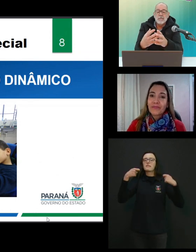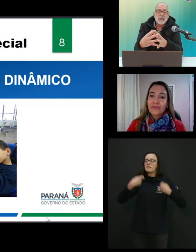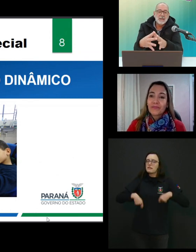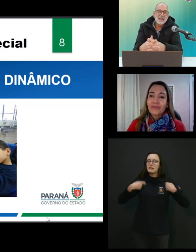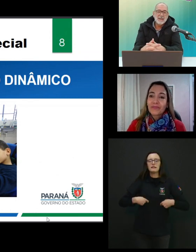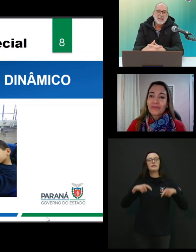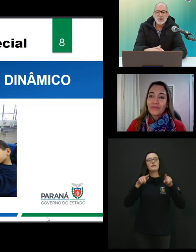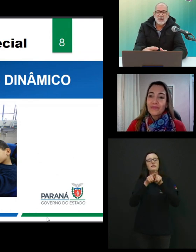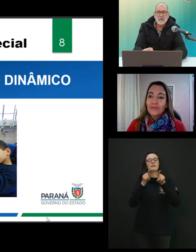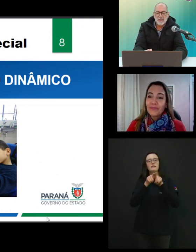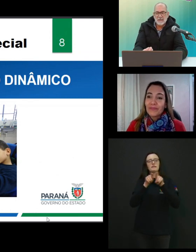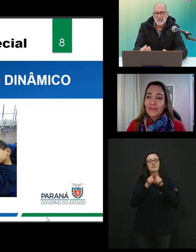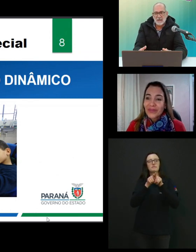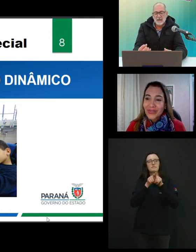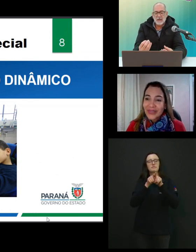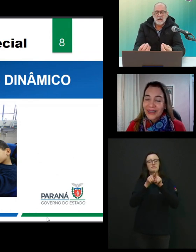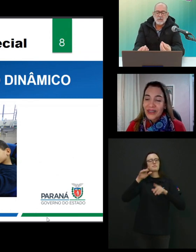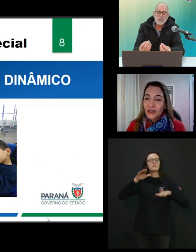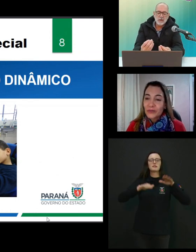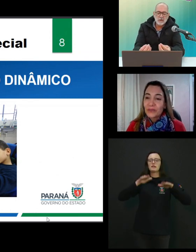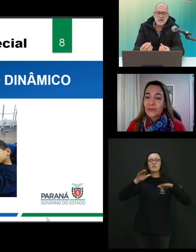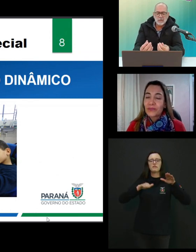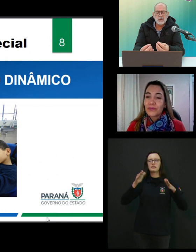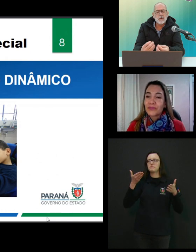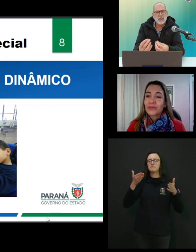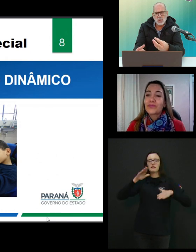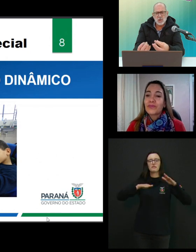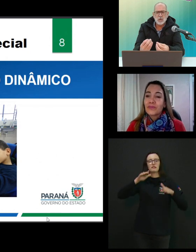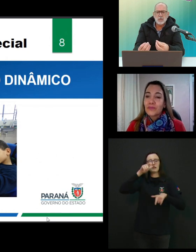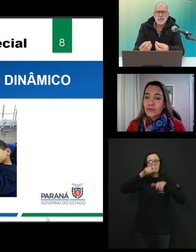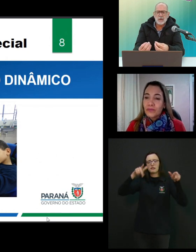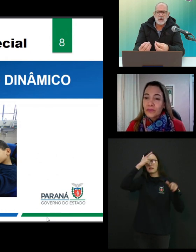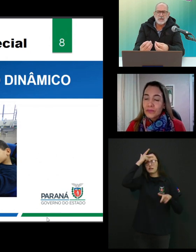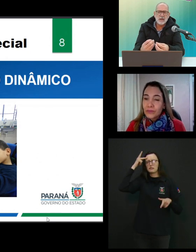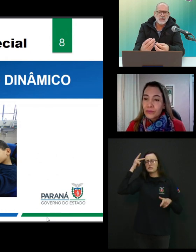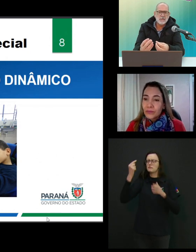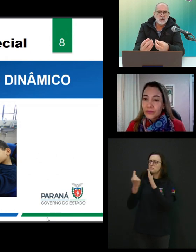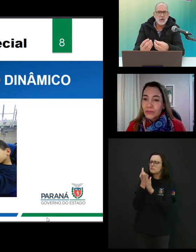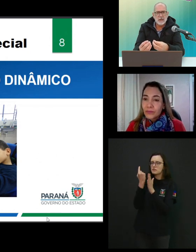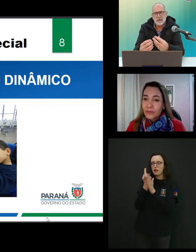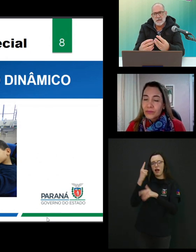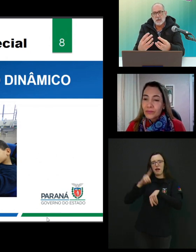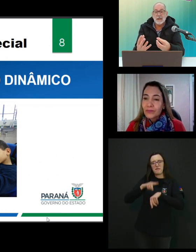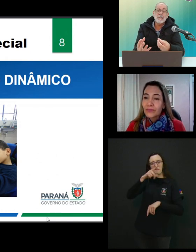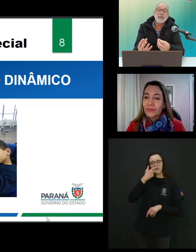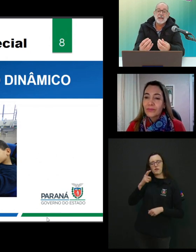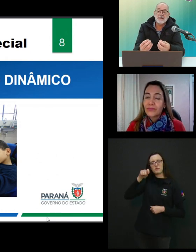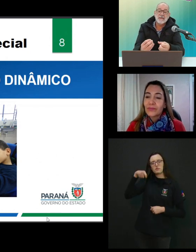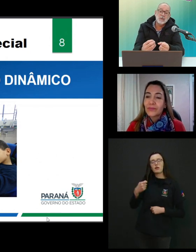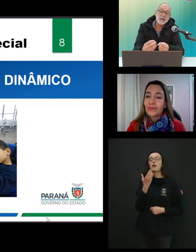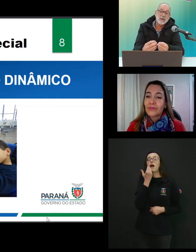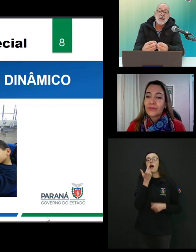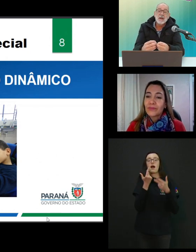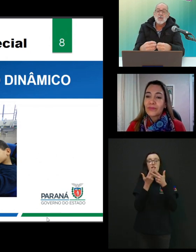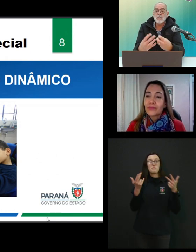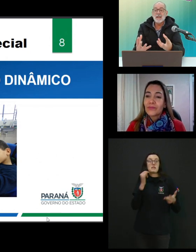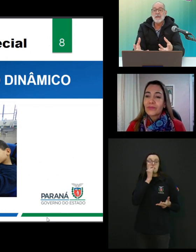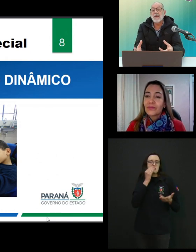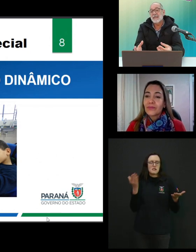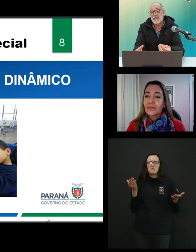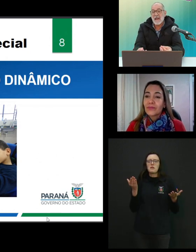e também, né, muitas vezes, muitas vezes, pessoas questionam para nós, na hora que você falou ali, a questão da alimentação, né,